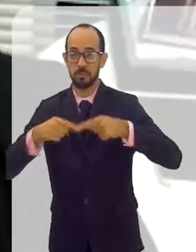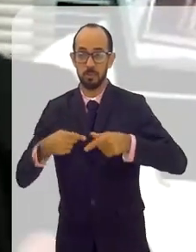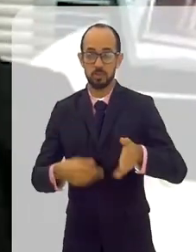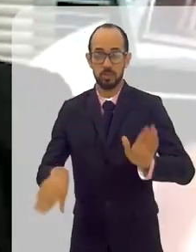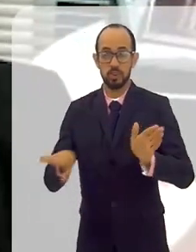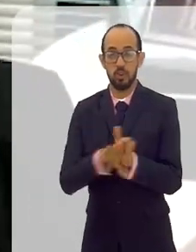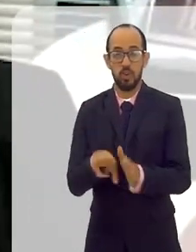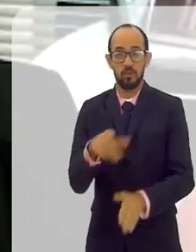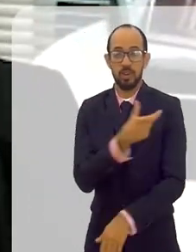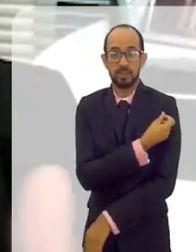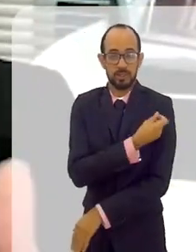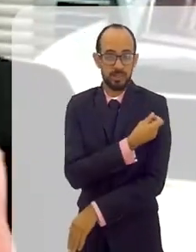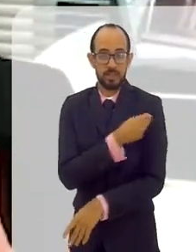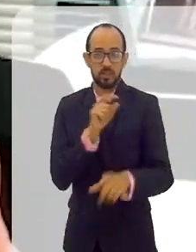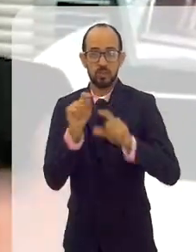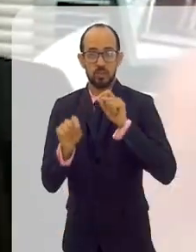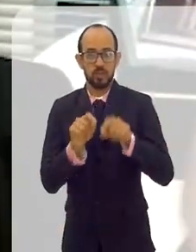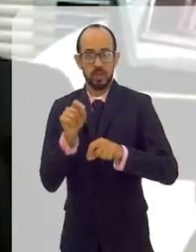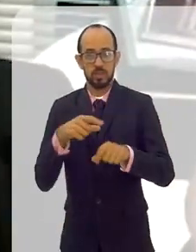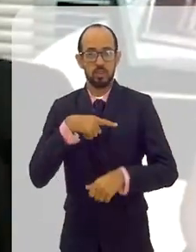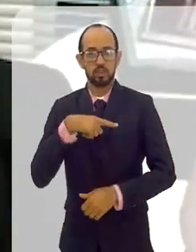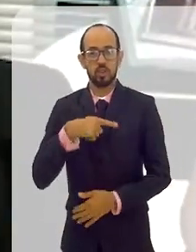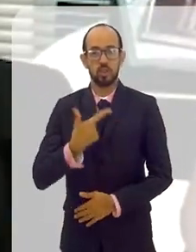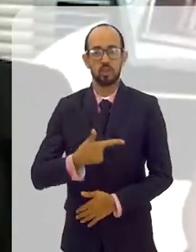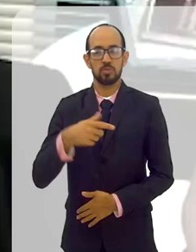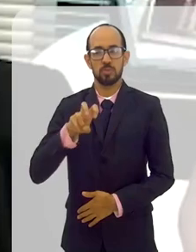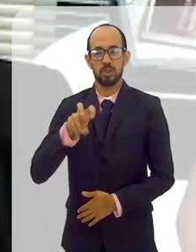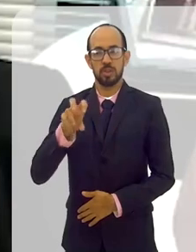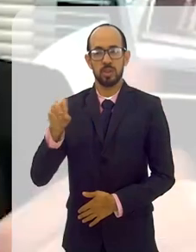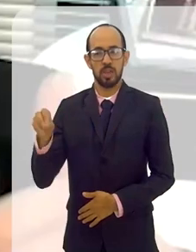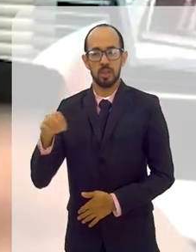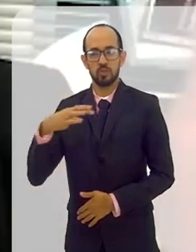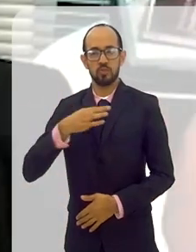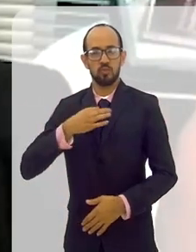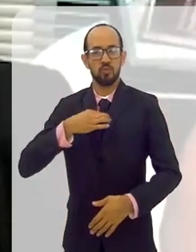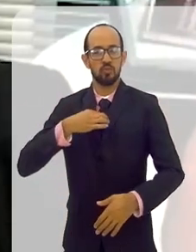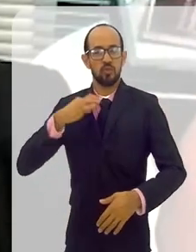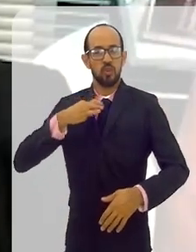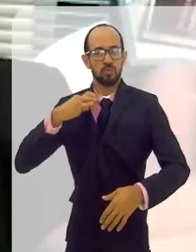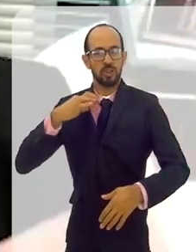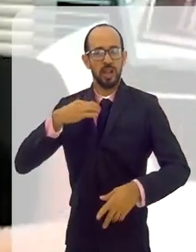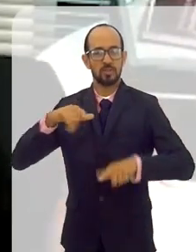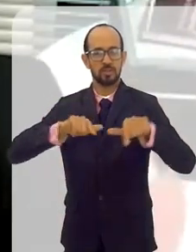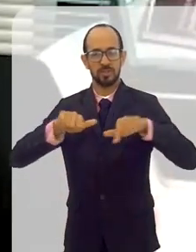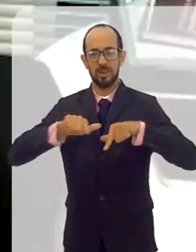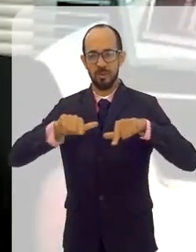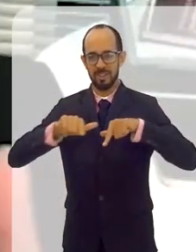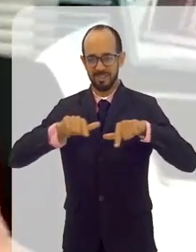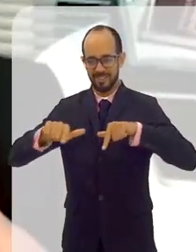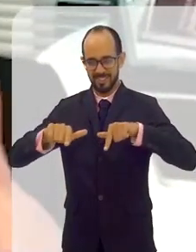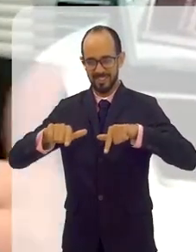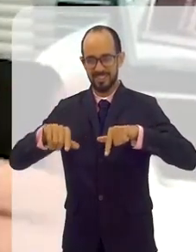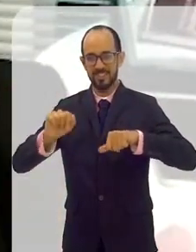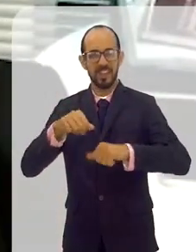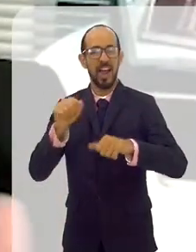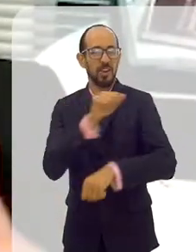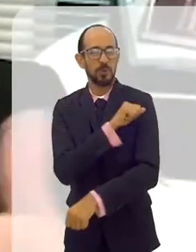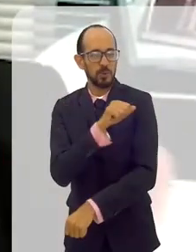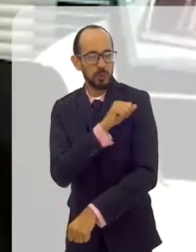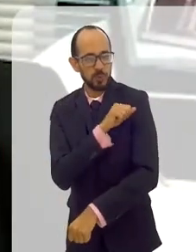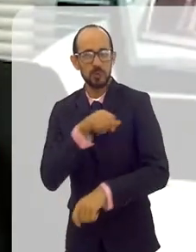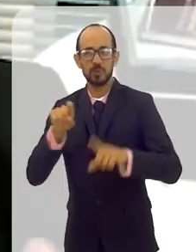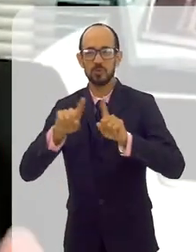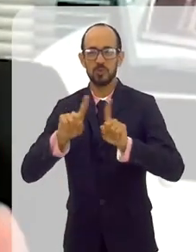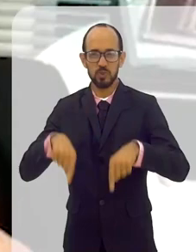a vacina? Quando chegou a vacina, nós tínhamos 2.500 voluntários trabalhando em drive-thrus, nossos estudantes, servidores